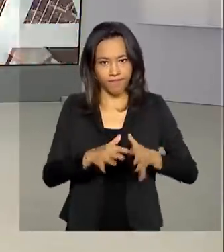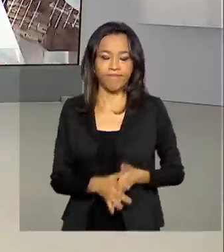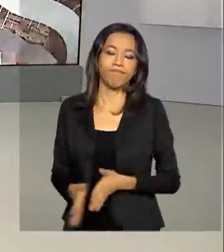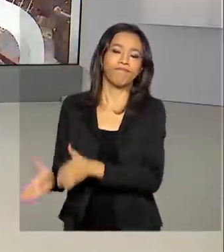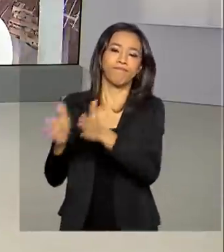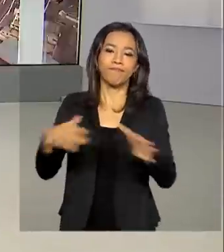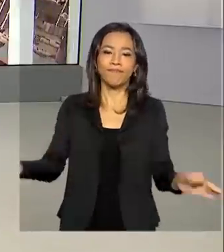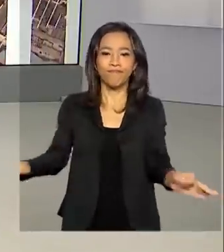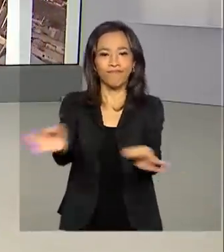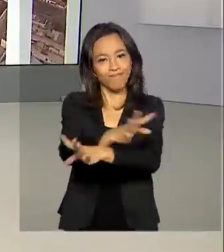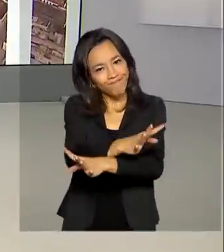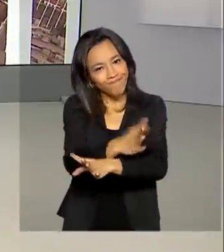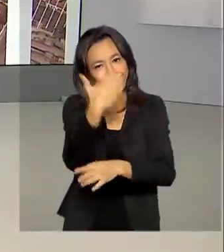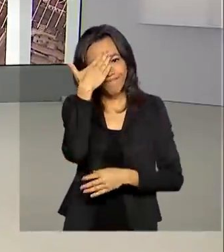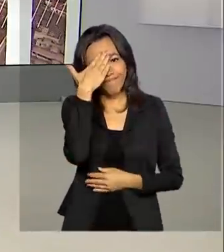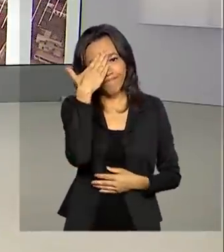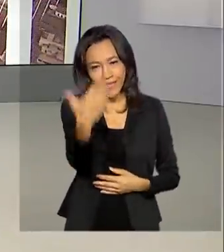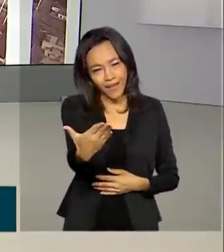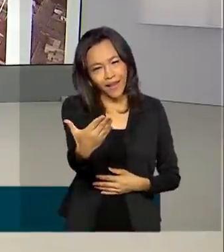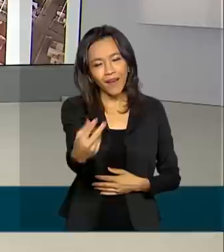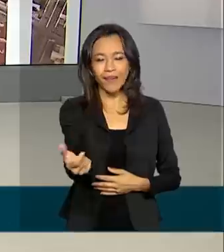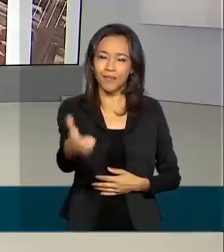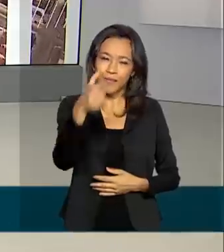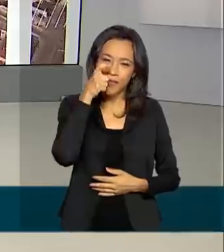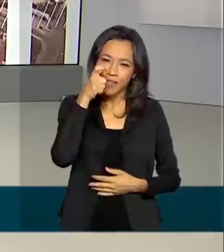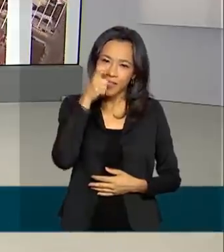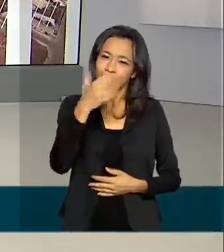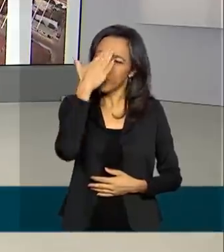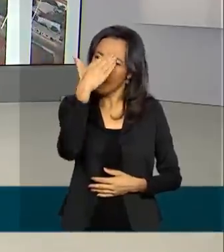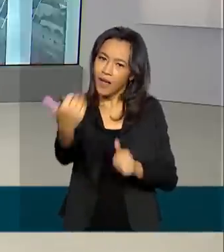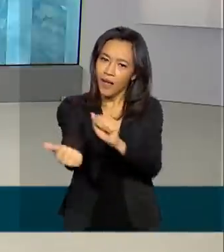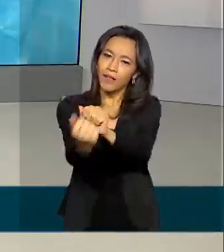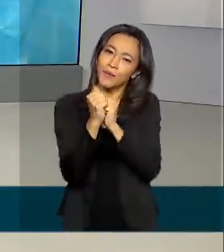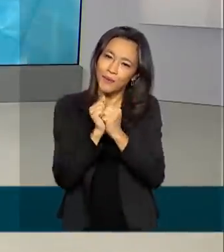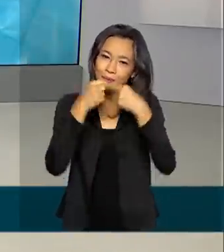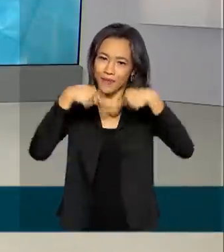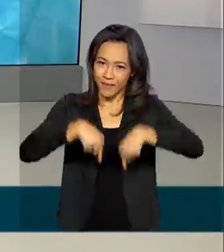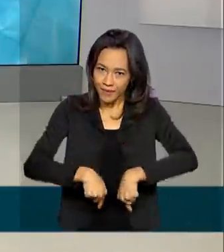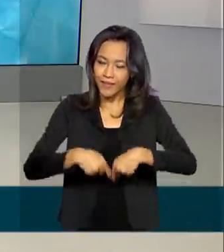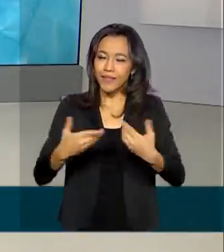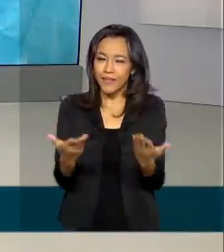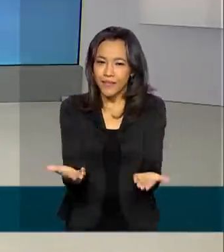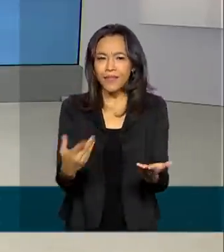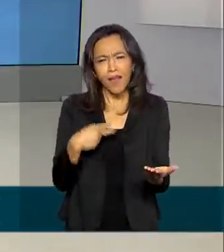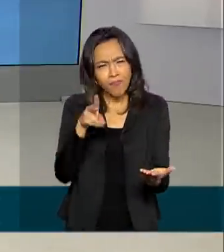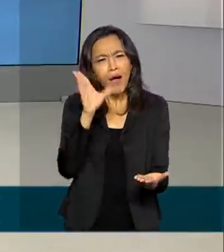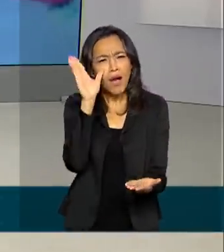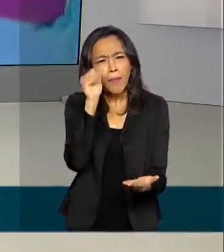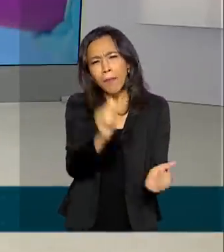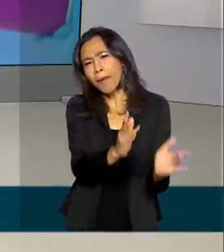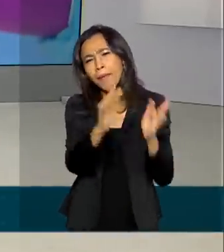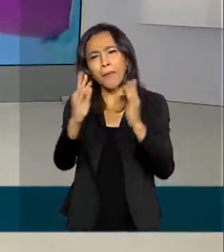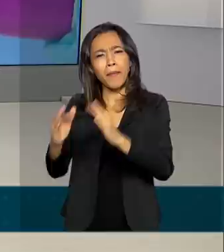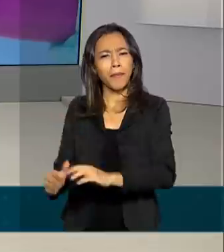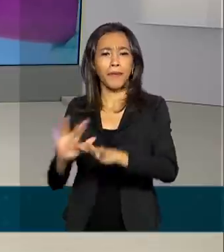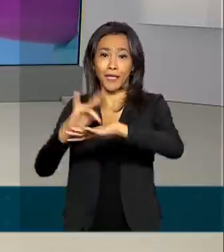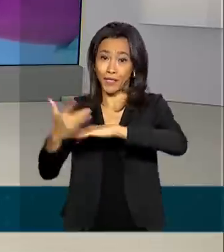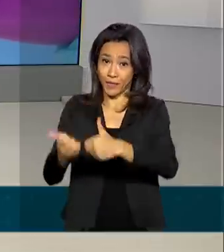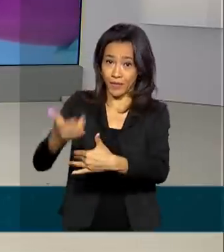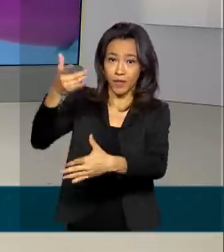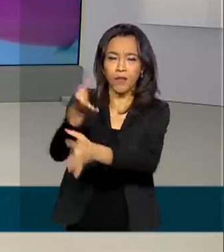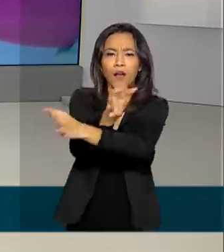A gente fica por aqui. Obrigada pela sua audiência, pela sua companhia aqui no Brasil em Dia. Nos acompanhe também pelas redes sociais.